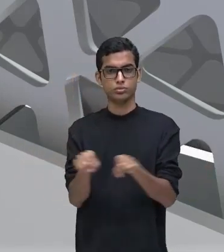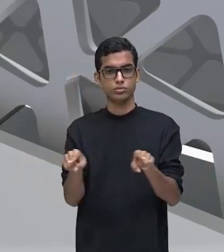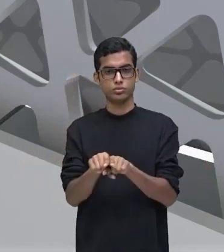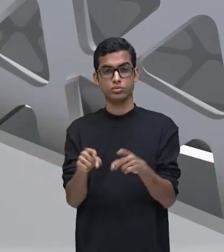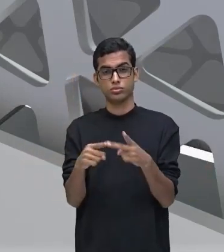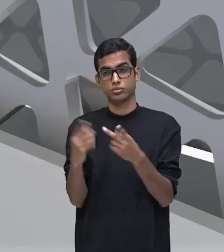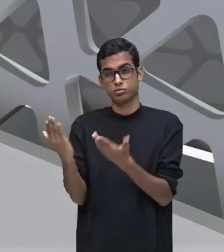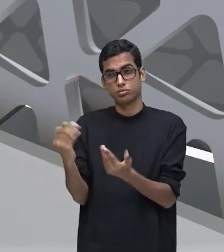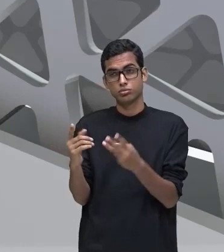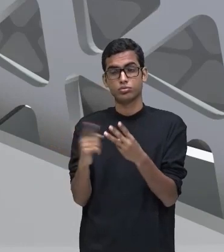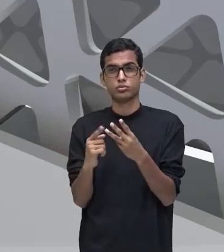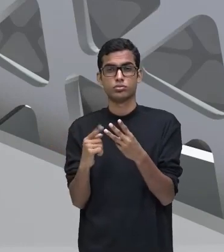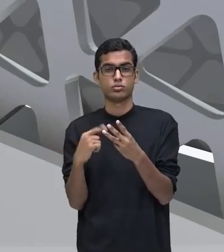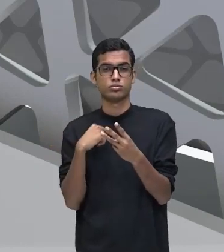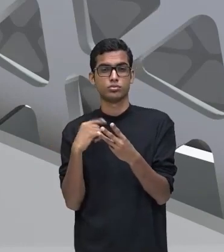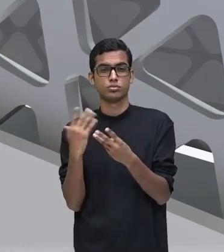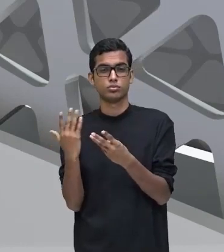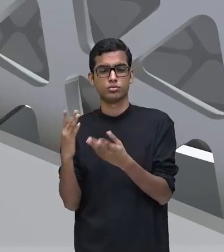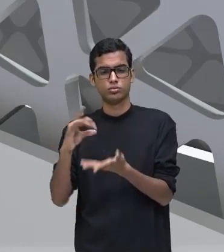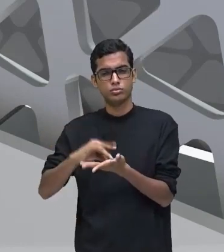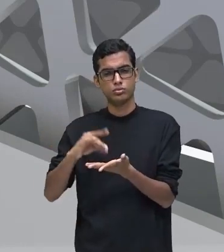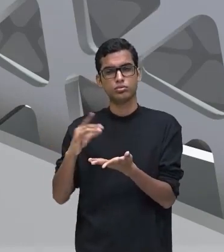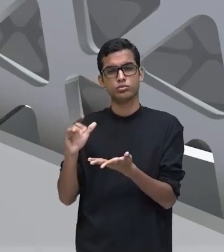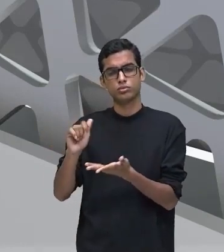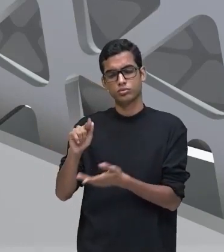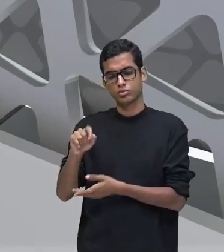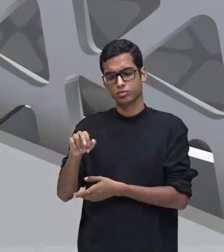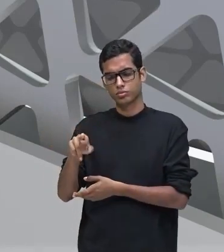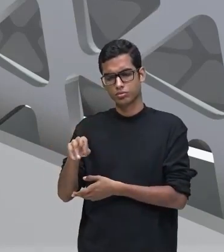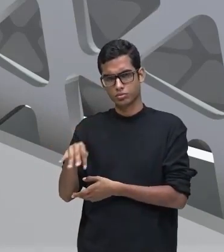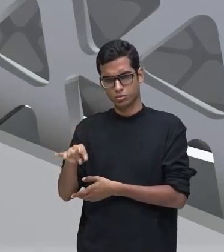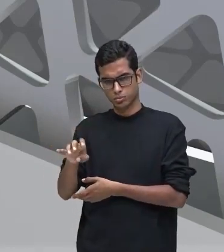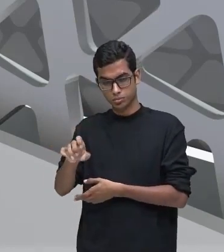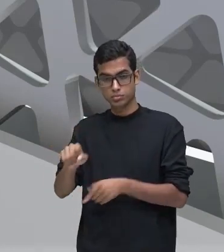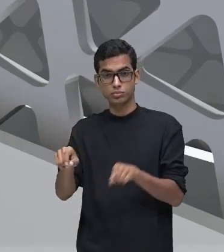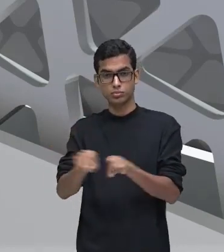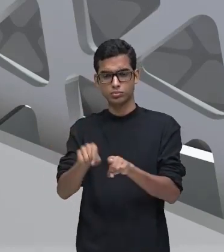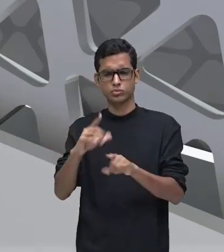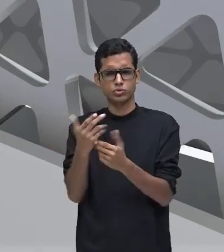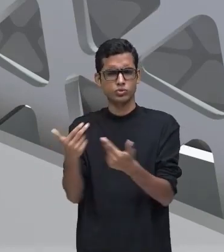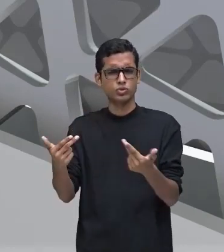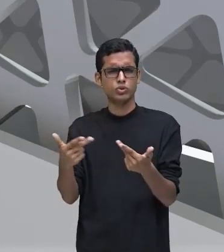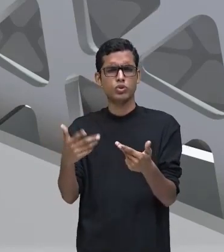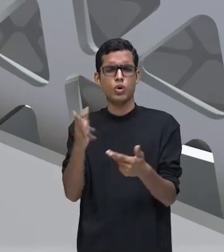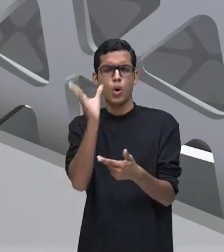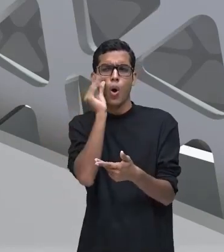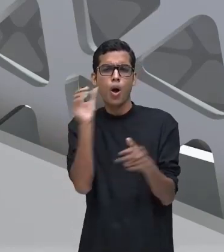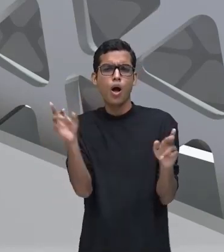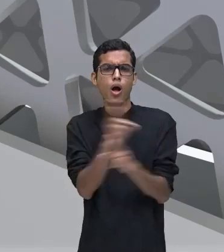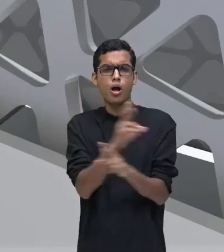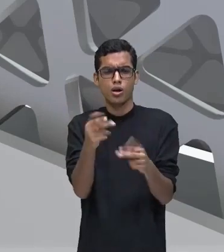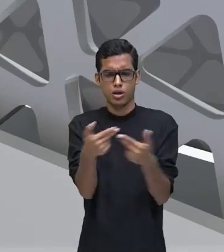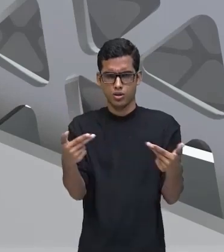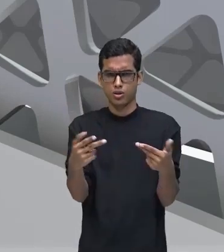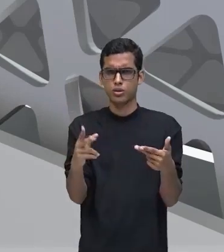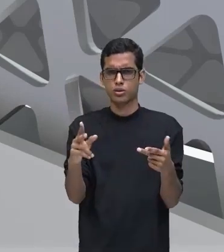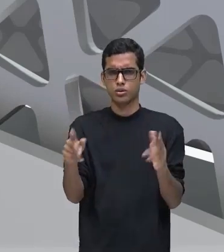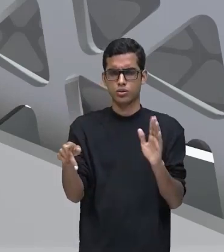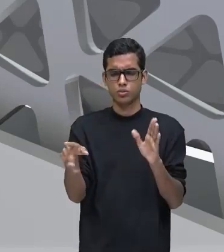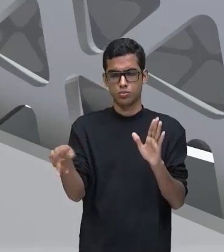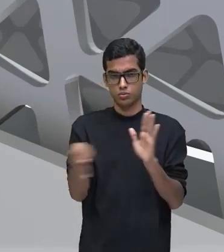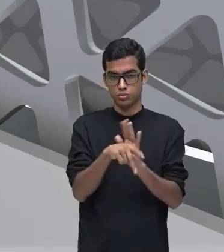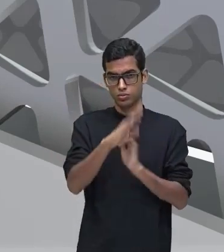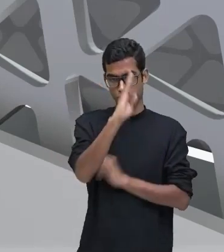jovens, adolescentes, pessoas que têm curiosidade em saber questões relacionadas à história do nosso país. Mas, é o